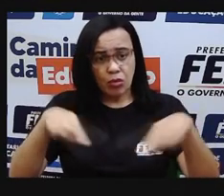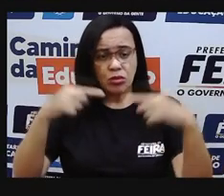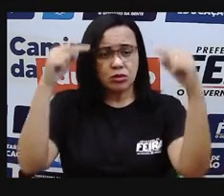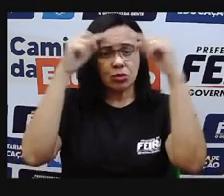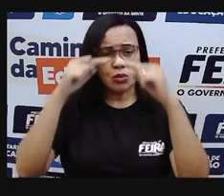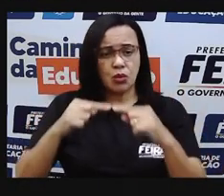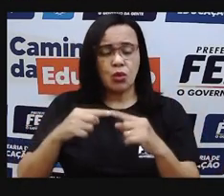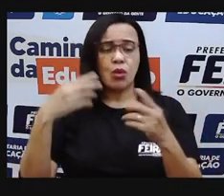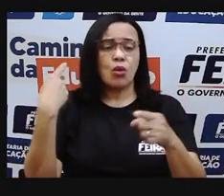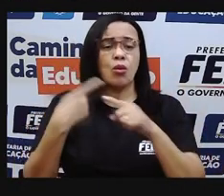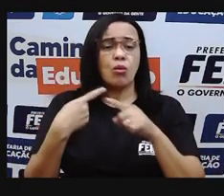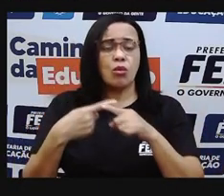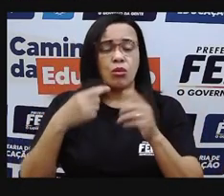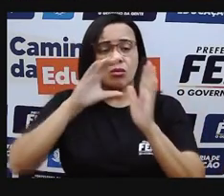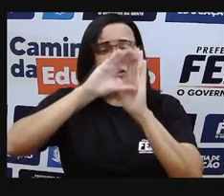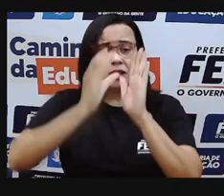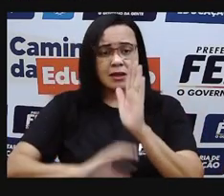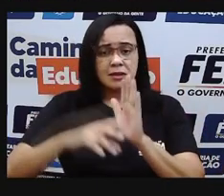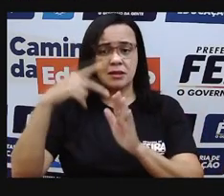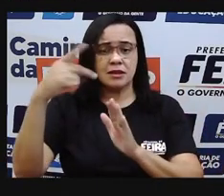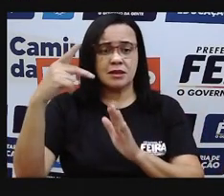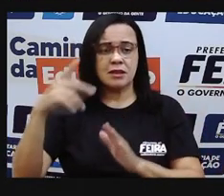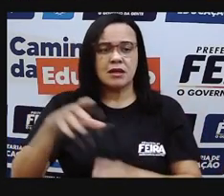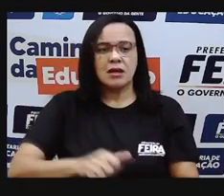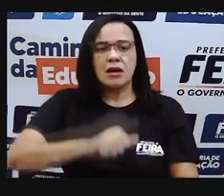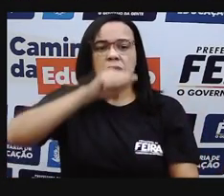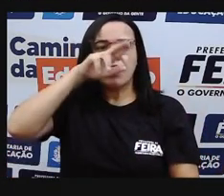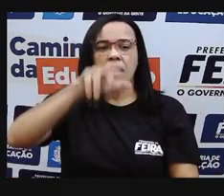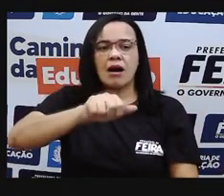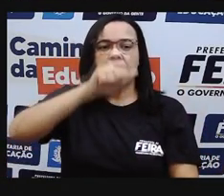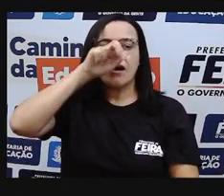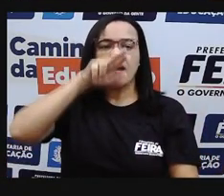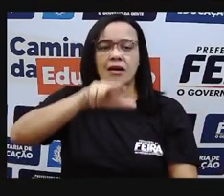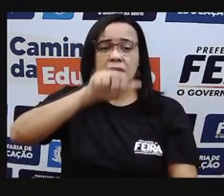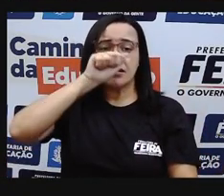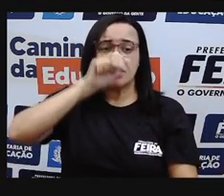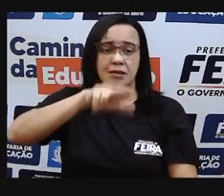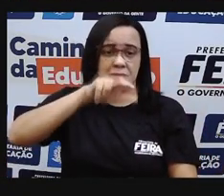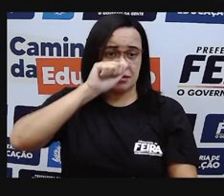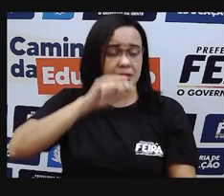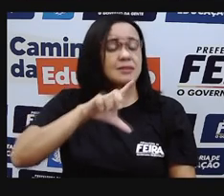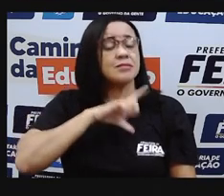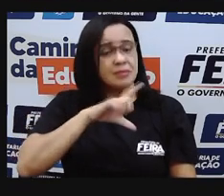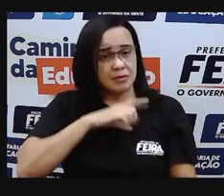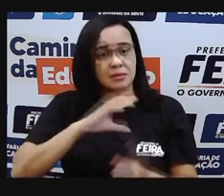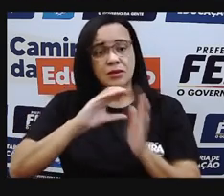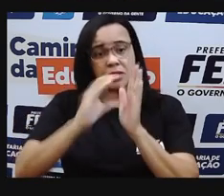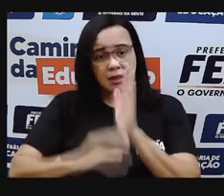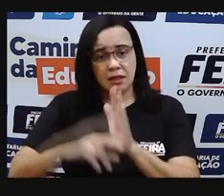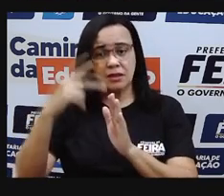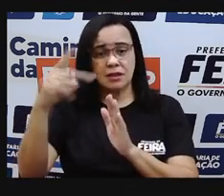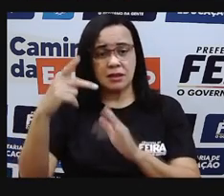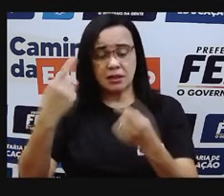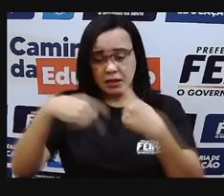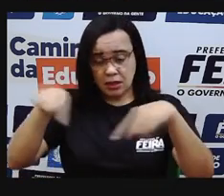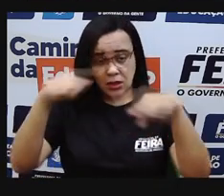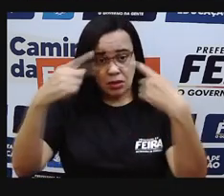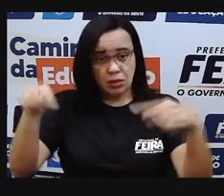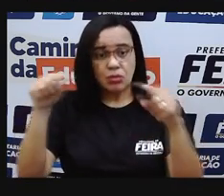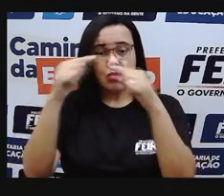Ela traz algumas características do ar. E a gente vai ver que algumas características que nessa música